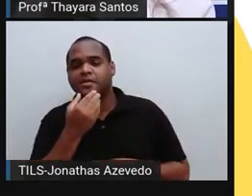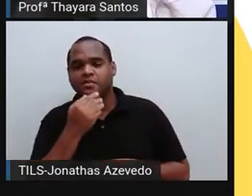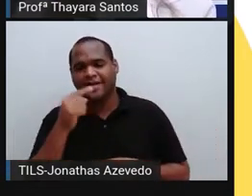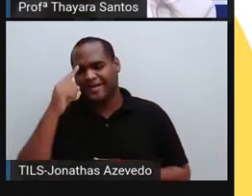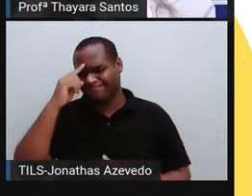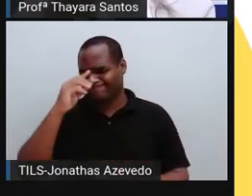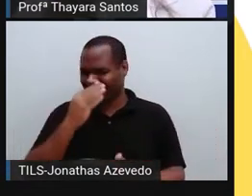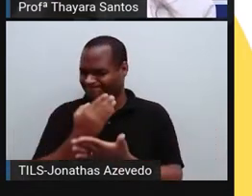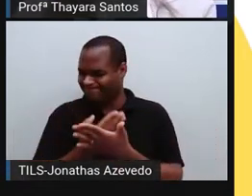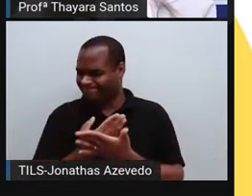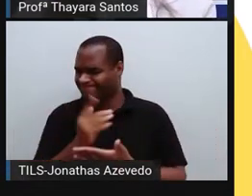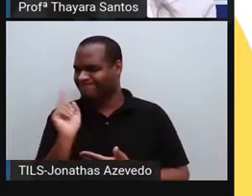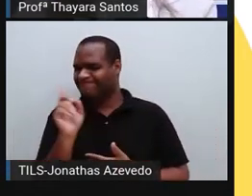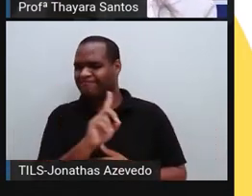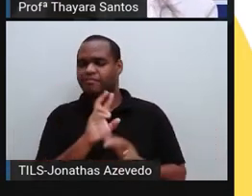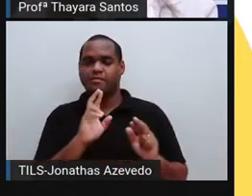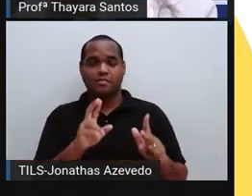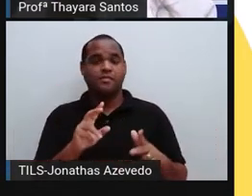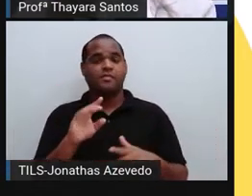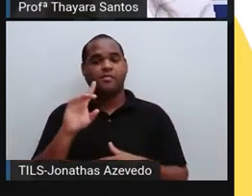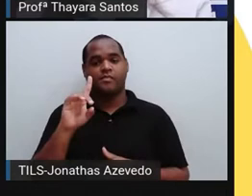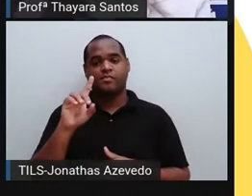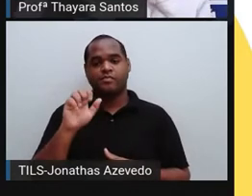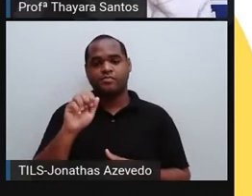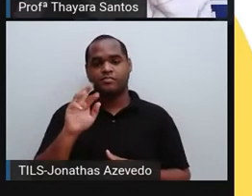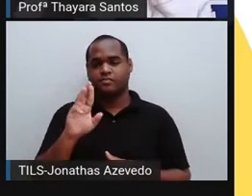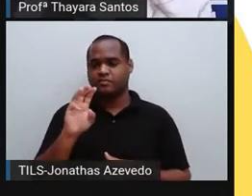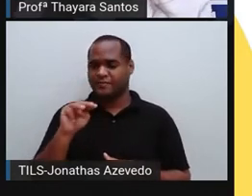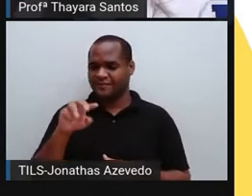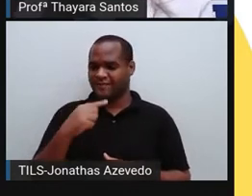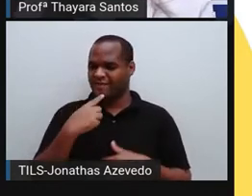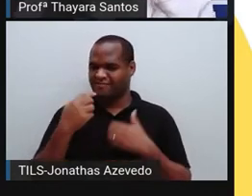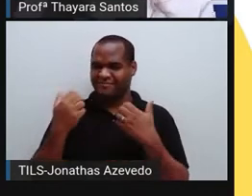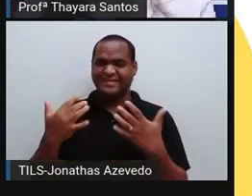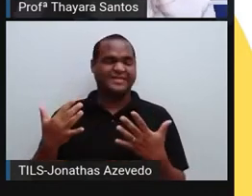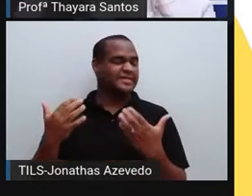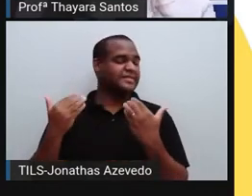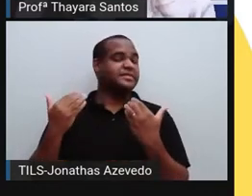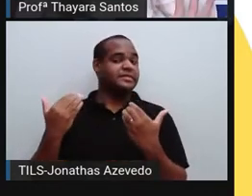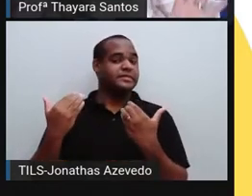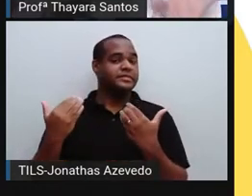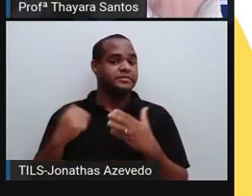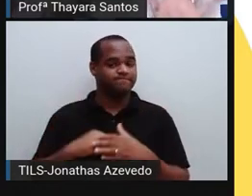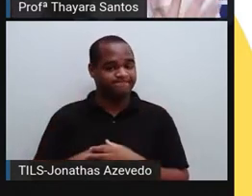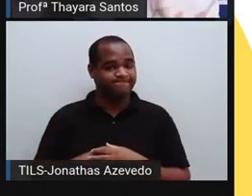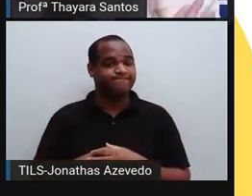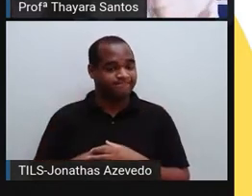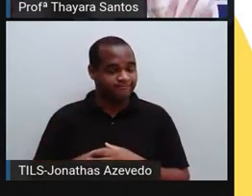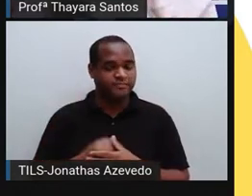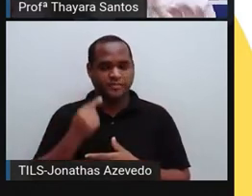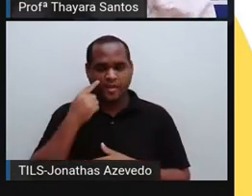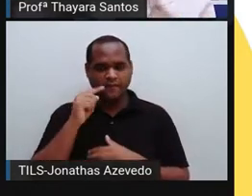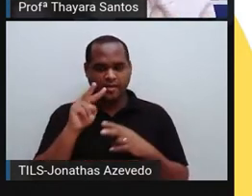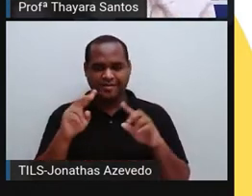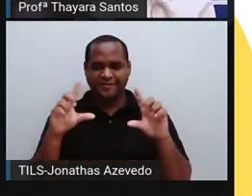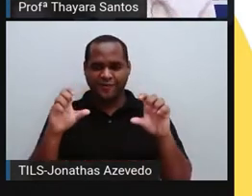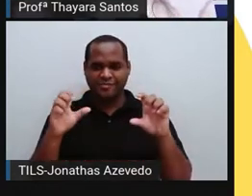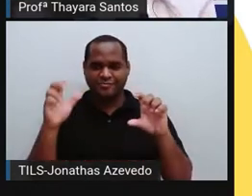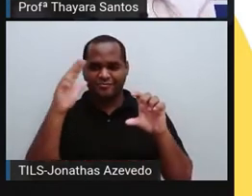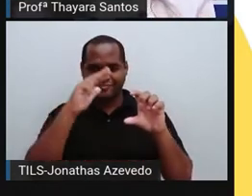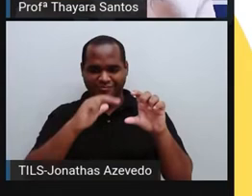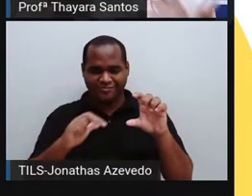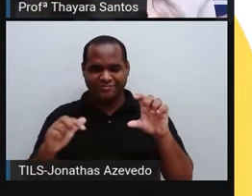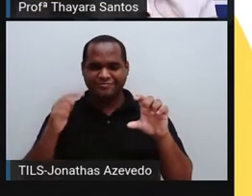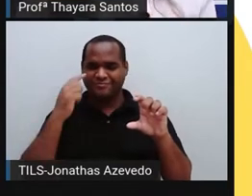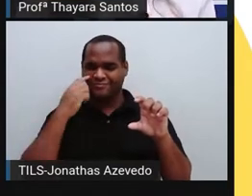teoria de Darwin, não, porque Darwin falou que o homem veio do macaco. Realmente, se a gente olha essa imagem aí que eu coloquei para